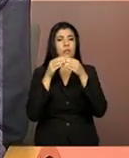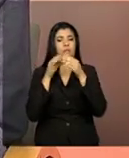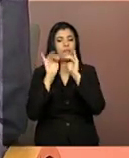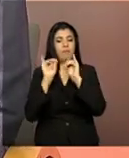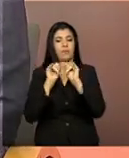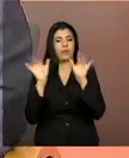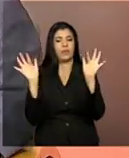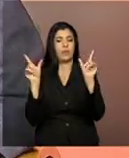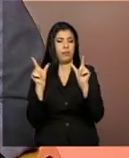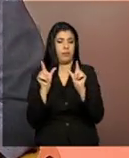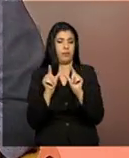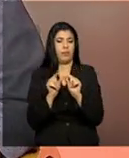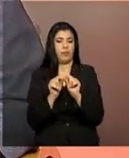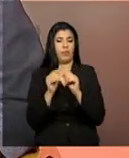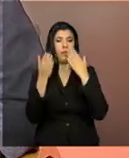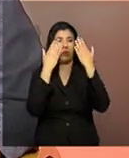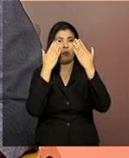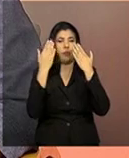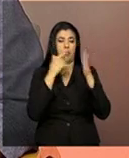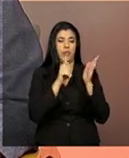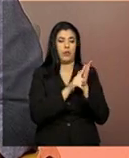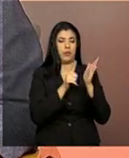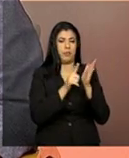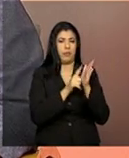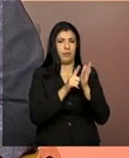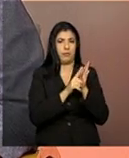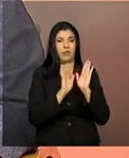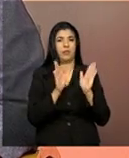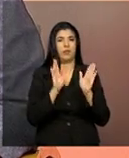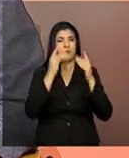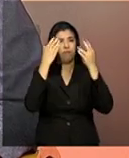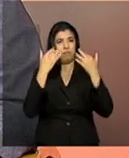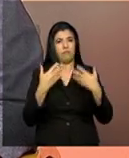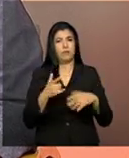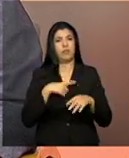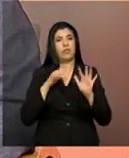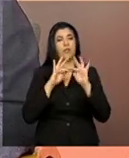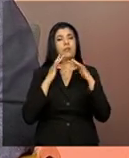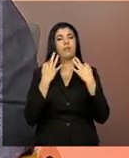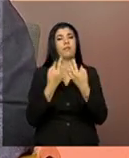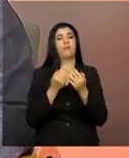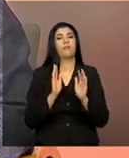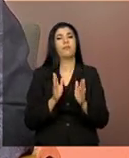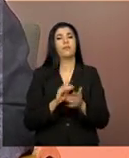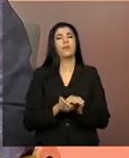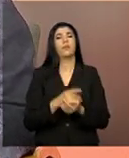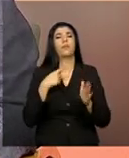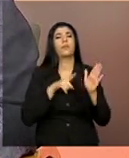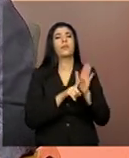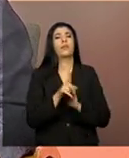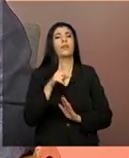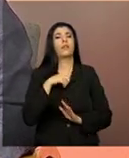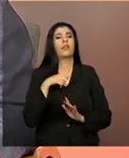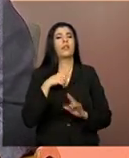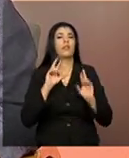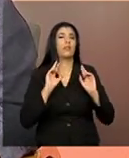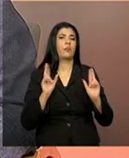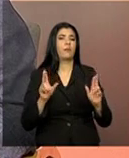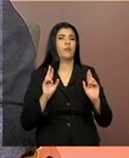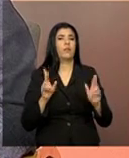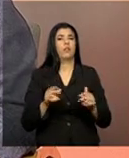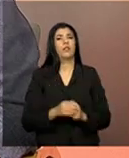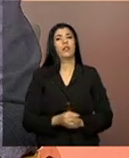existentes no prontuário, no papel, né, as informações das famílias. Existe alguma diferença entre esses dois